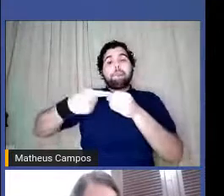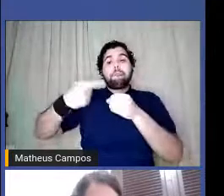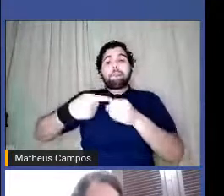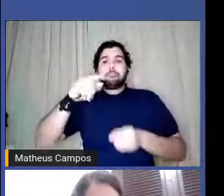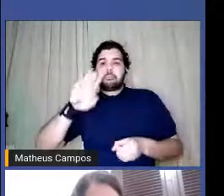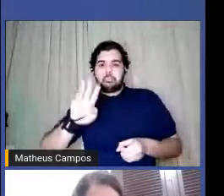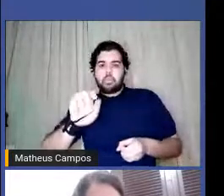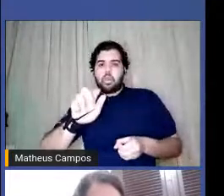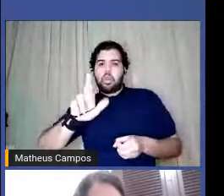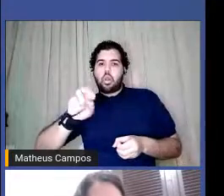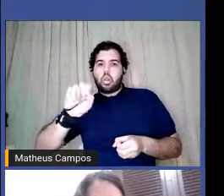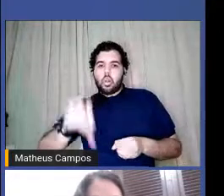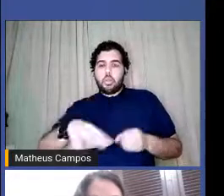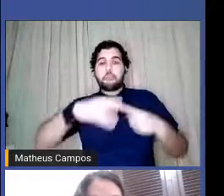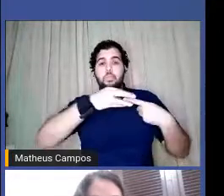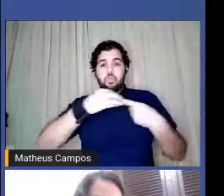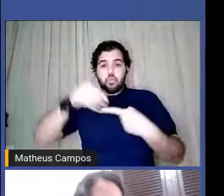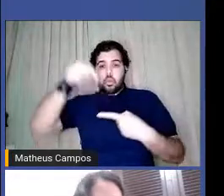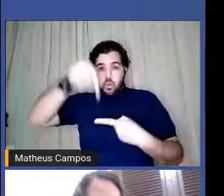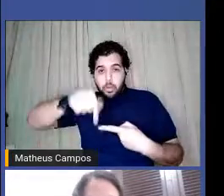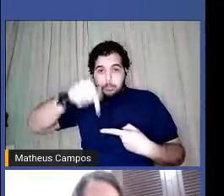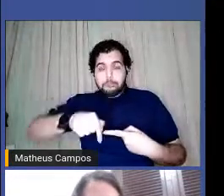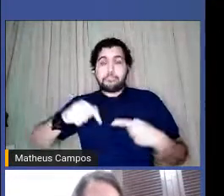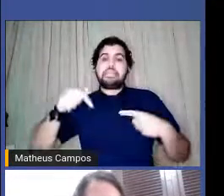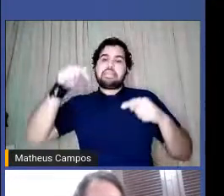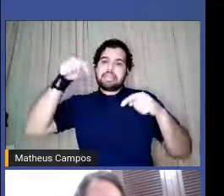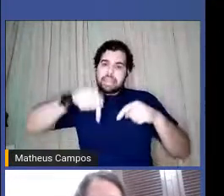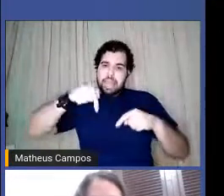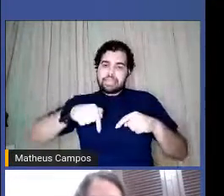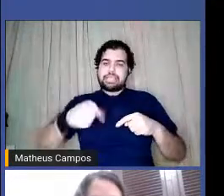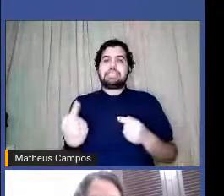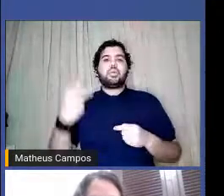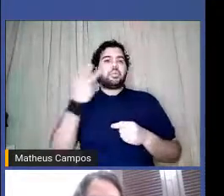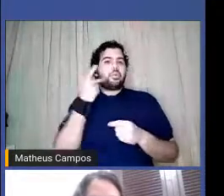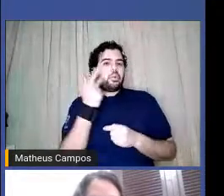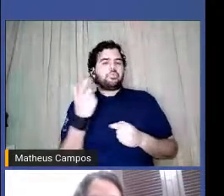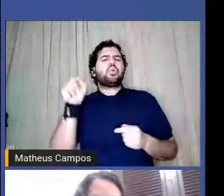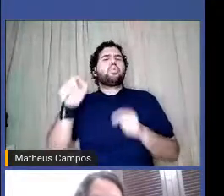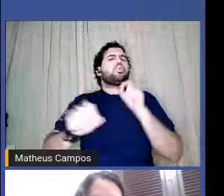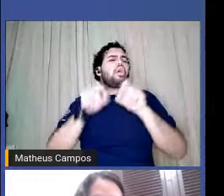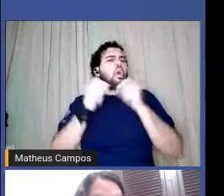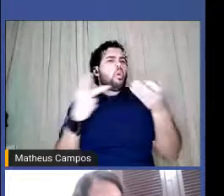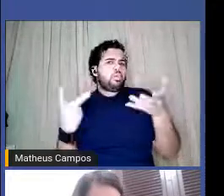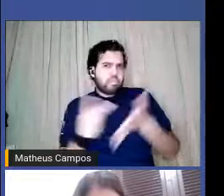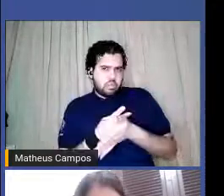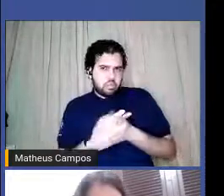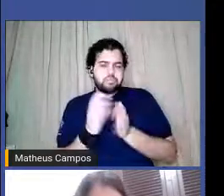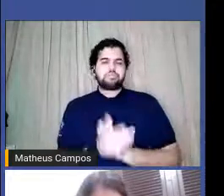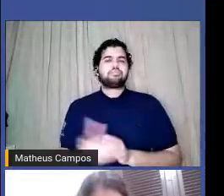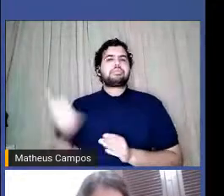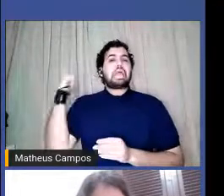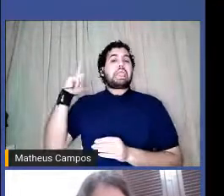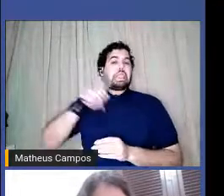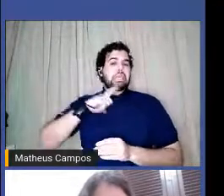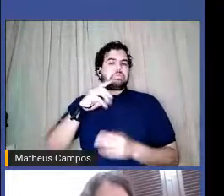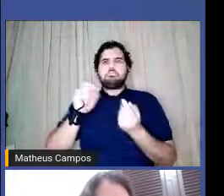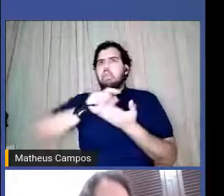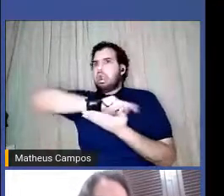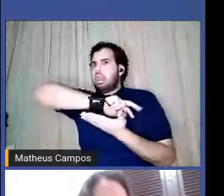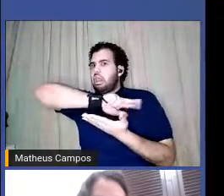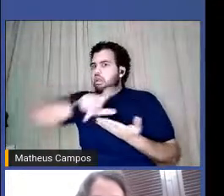é um bairro de periferia daqui, e o que foi que aconteceu? Lá tinha uma batalha de poesia,